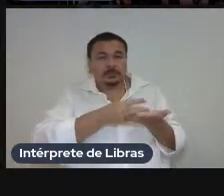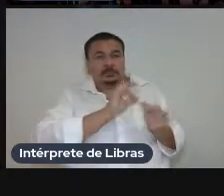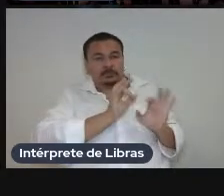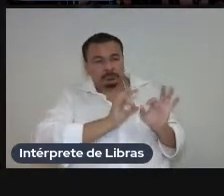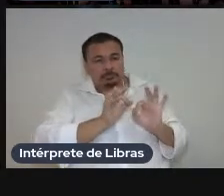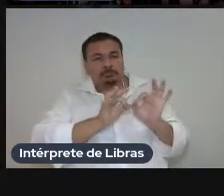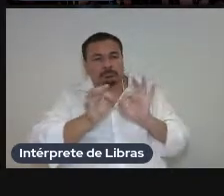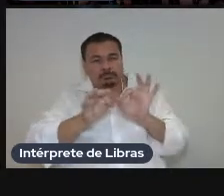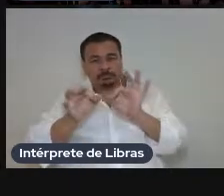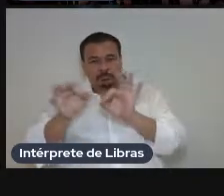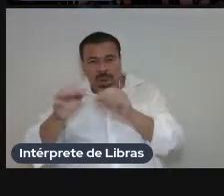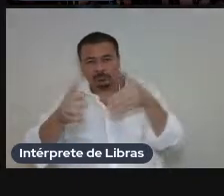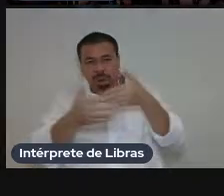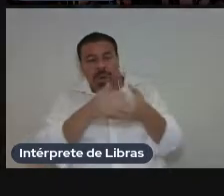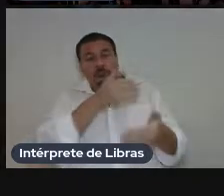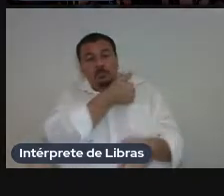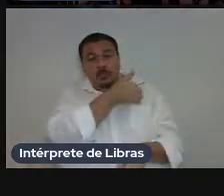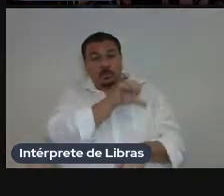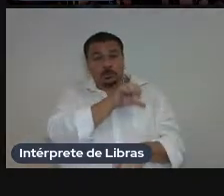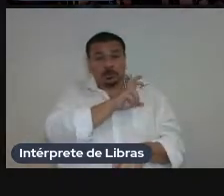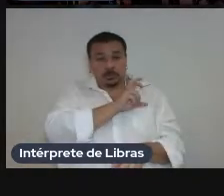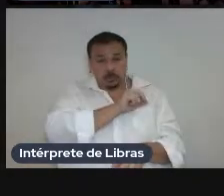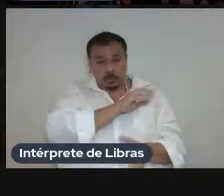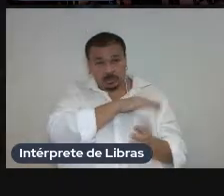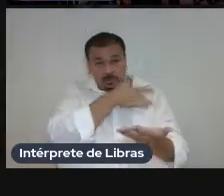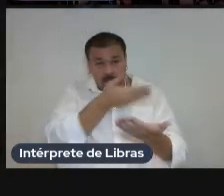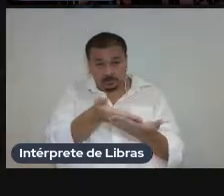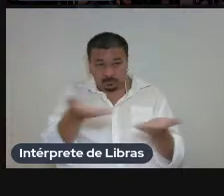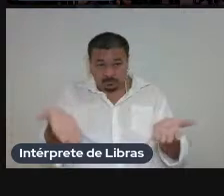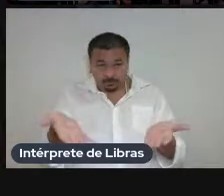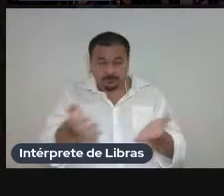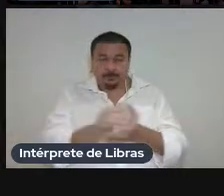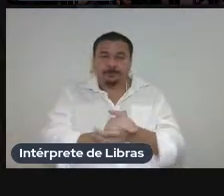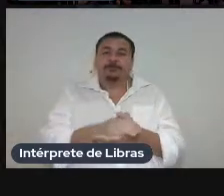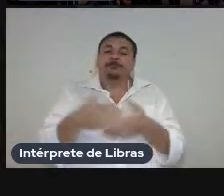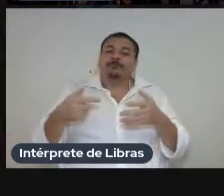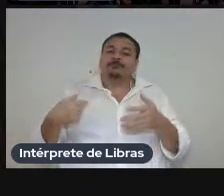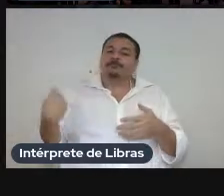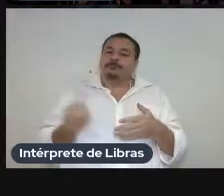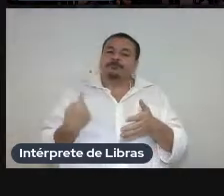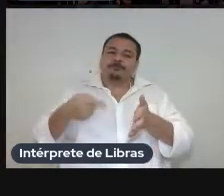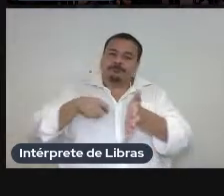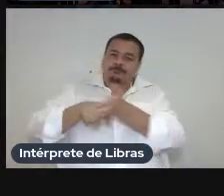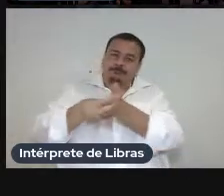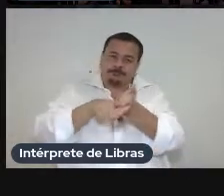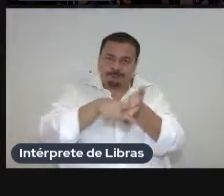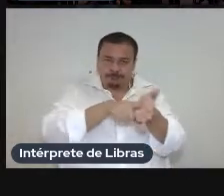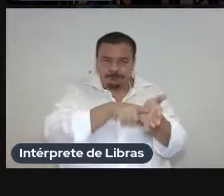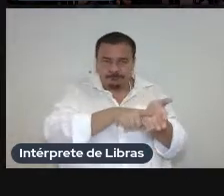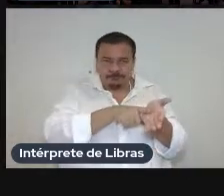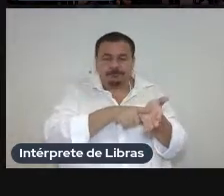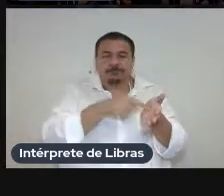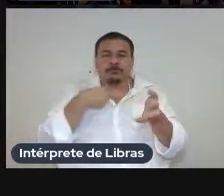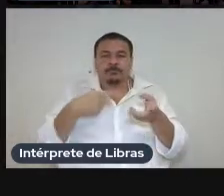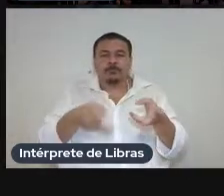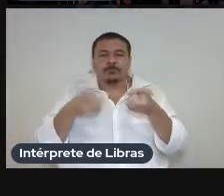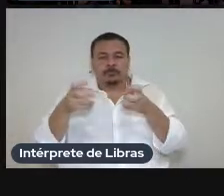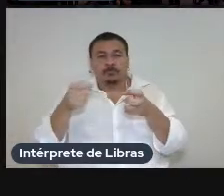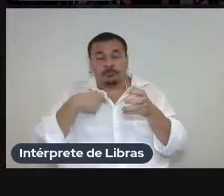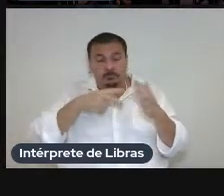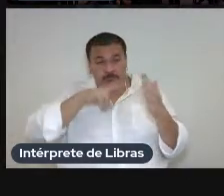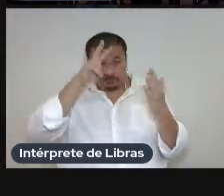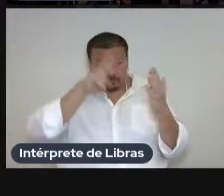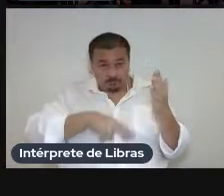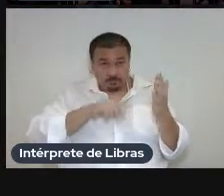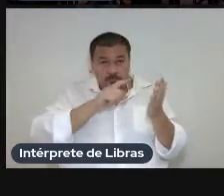próximo então na nossa pesquisa nós partimos fizemos uma